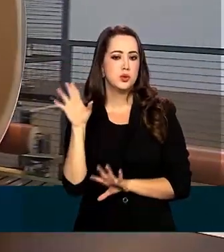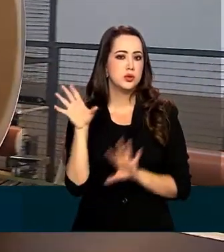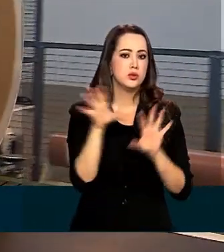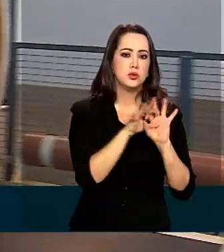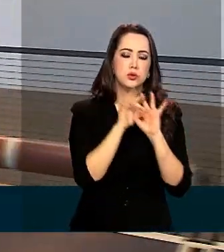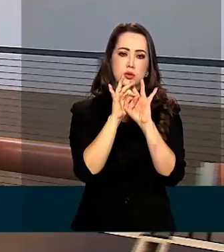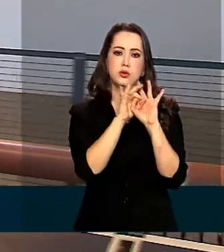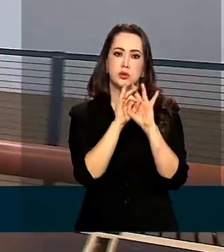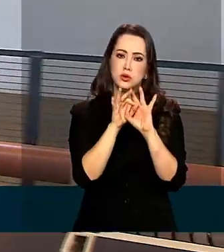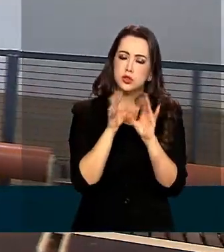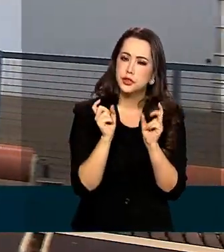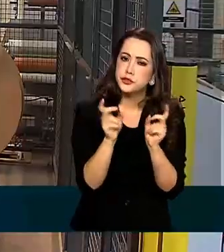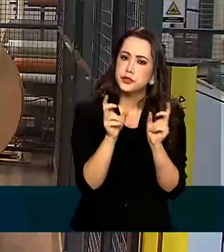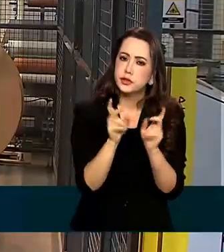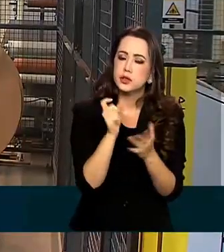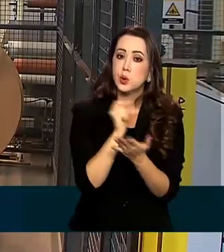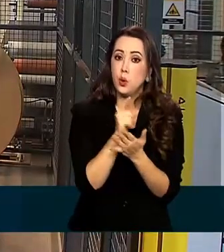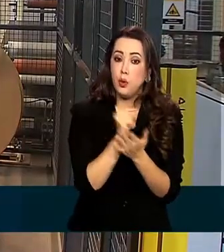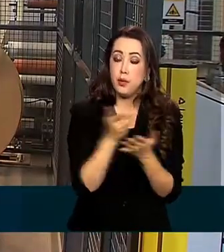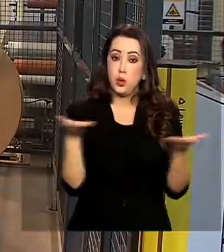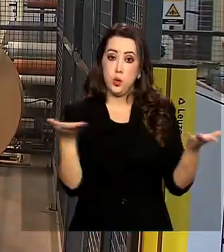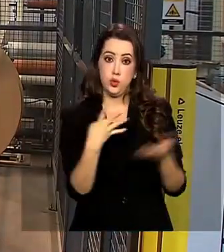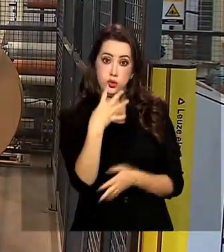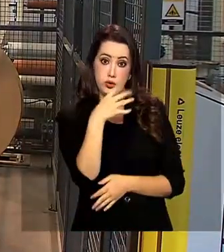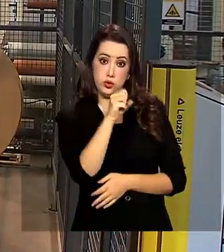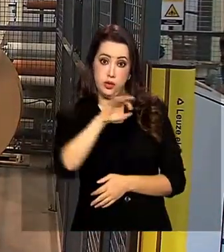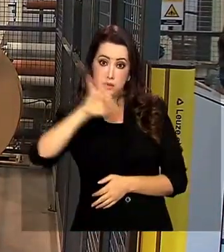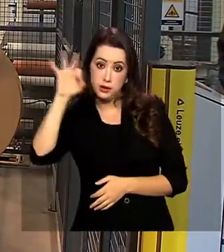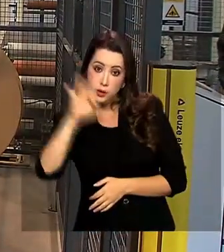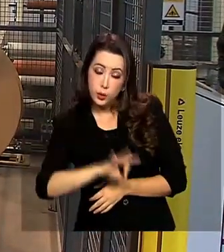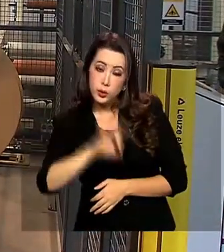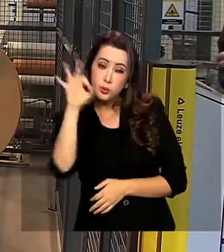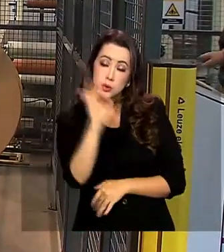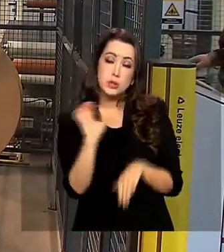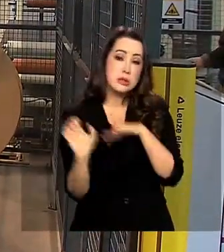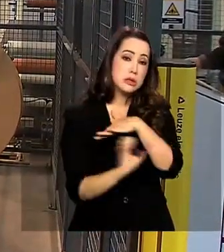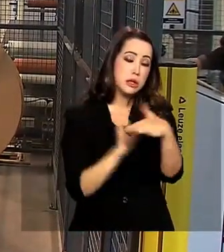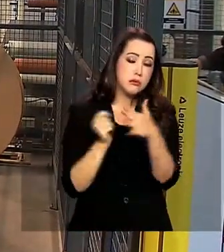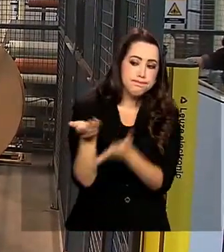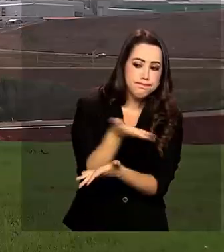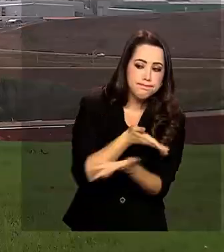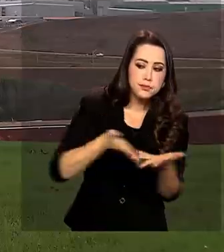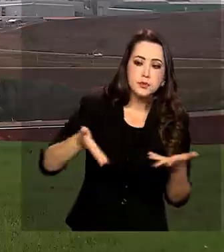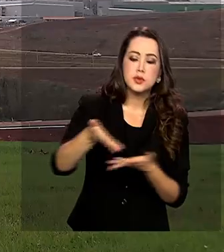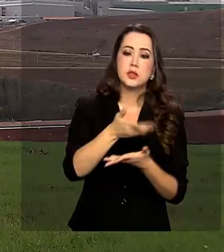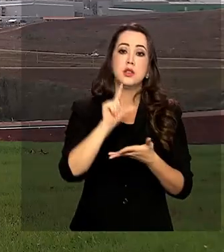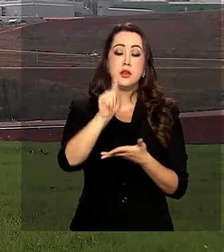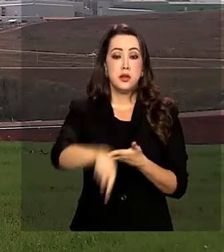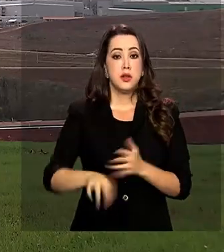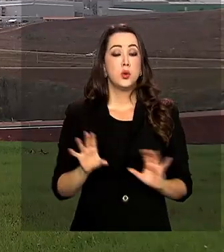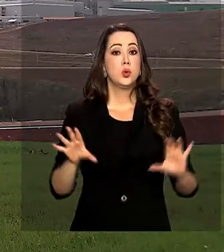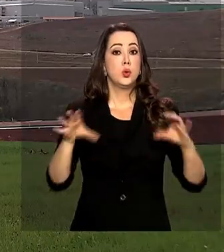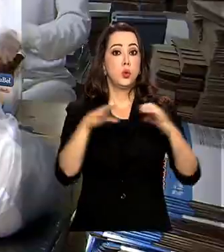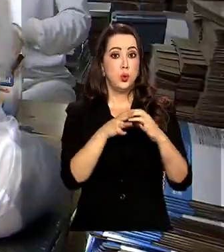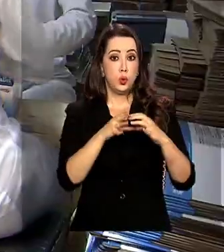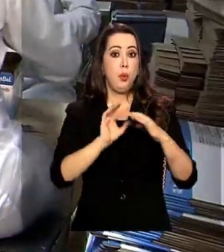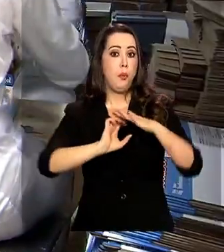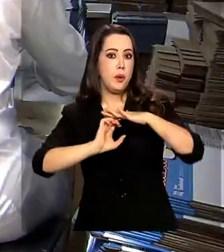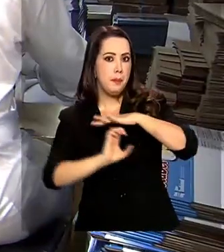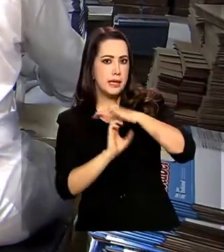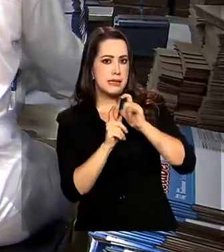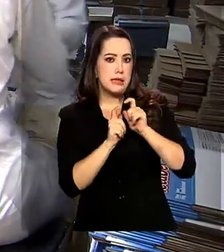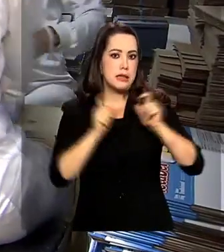Hoje, 48% das empresas envolvidas nas cooperações são de grande porte,